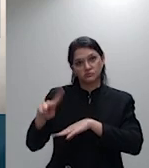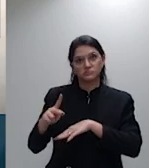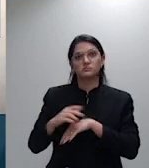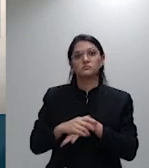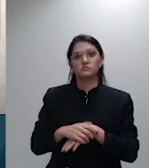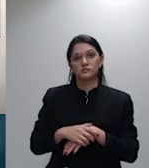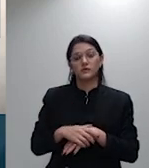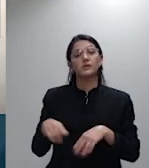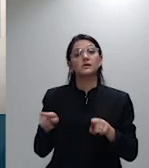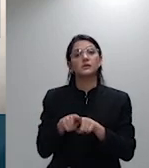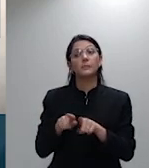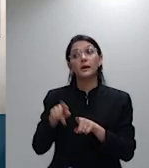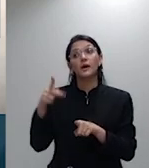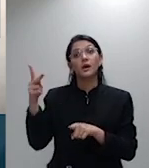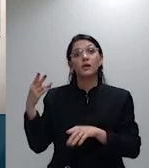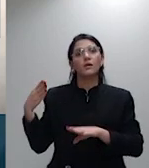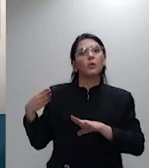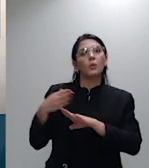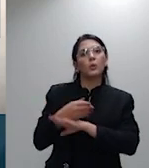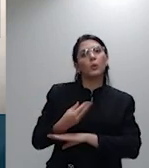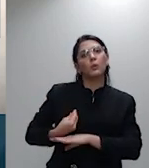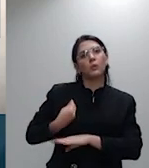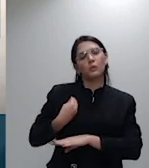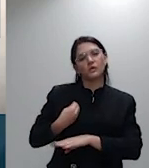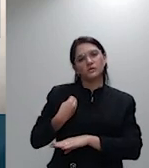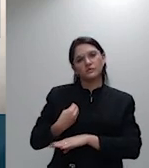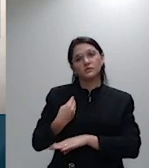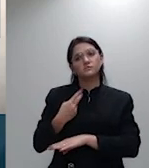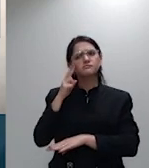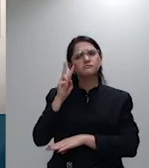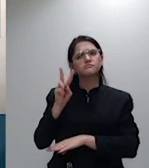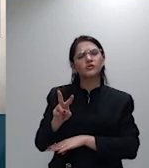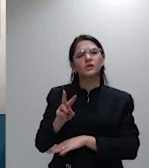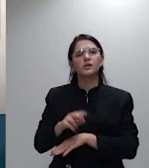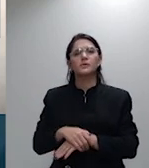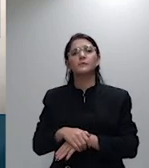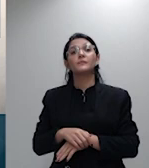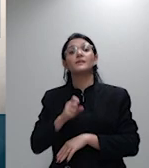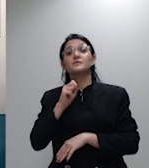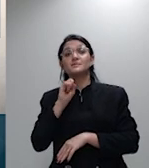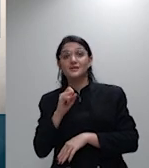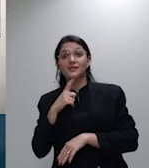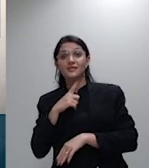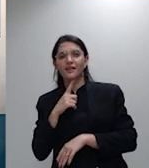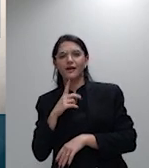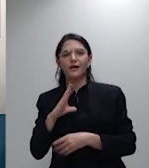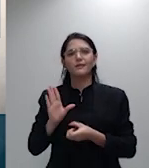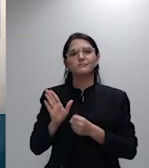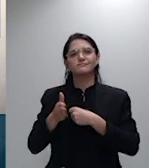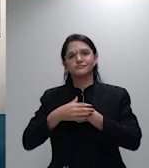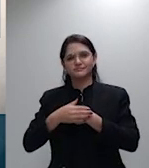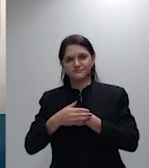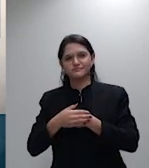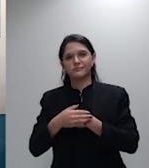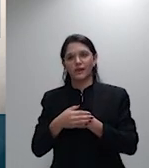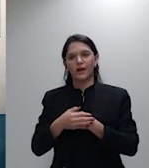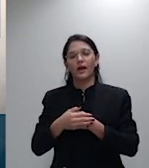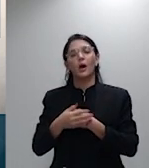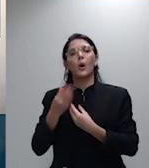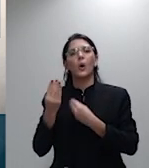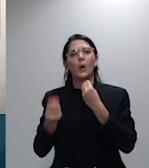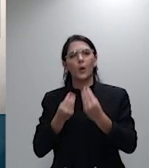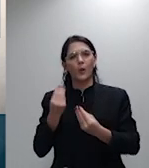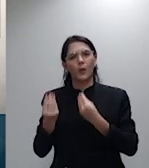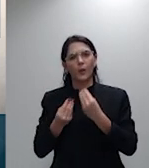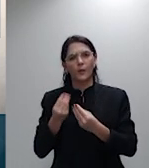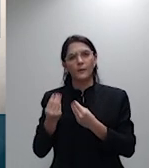à perícia. Portanto, ao imputar indevidamente o ônus ao réu, de maneira diversa daquela que a lei impõe,